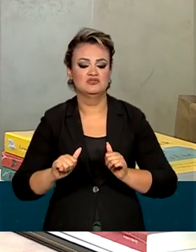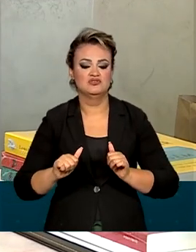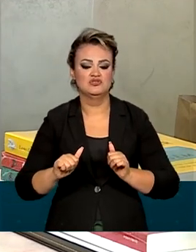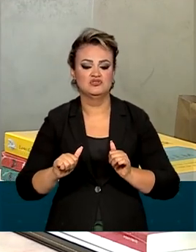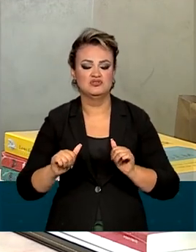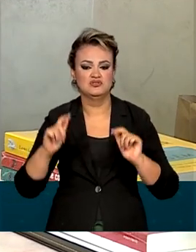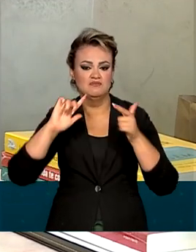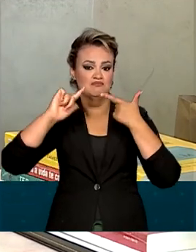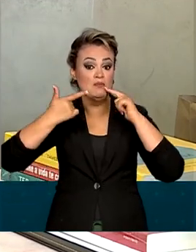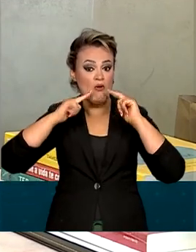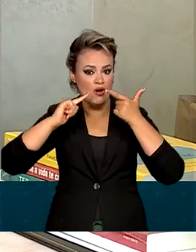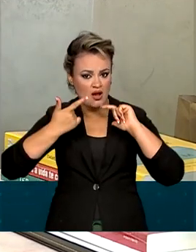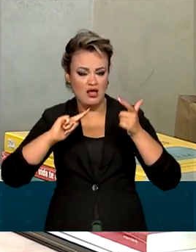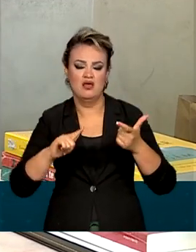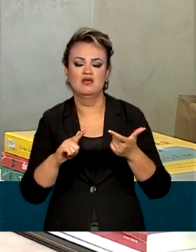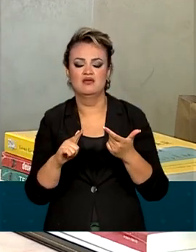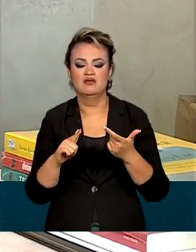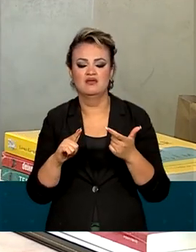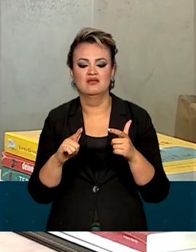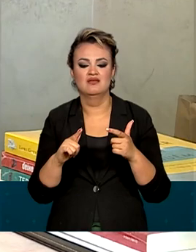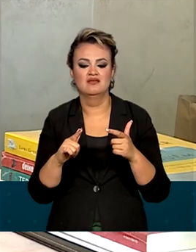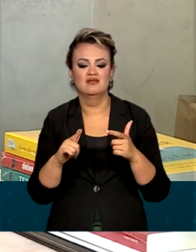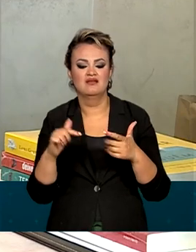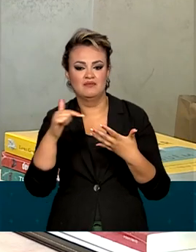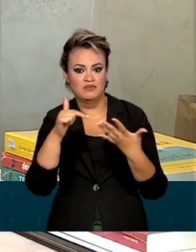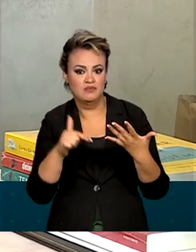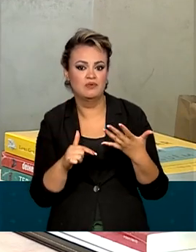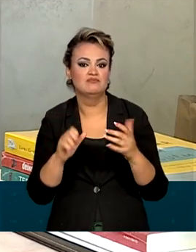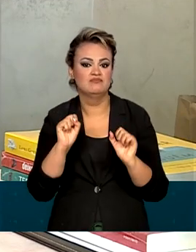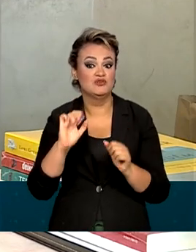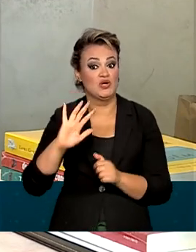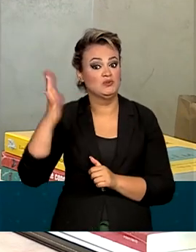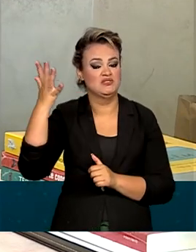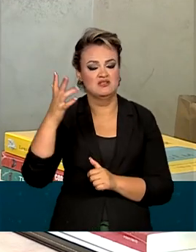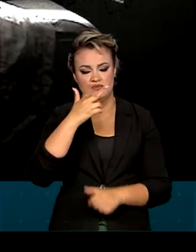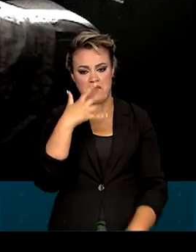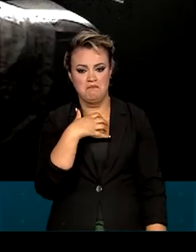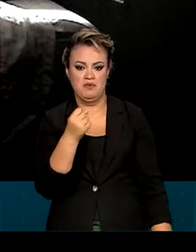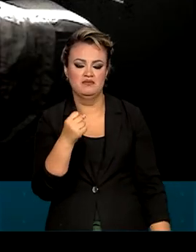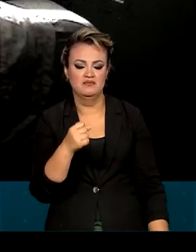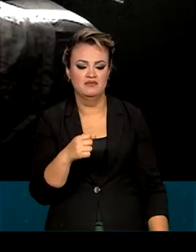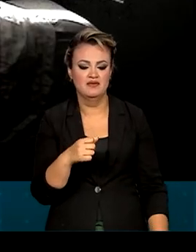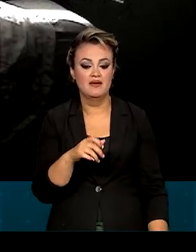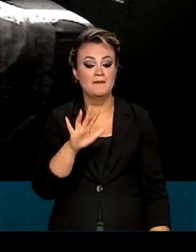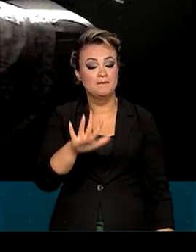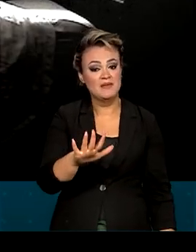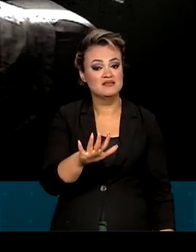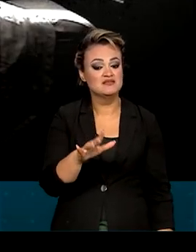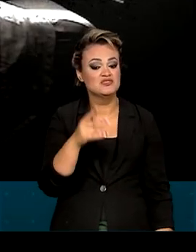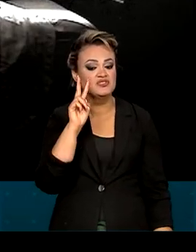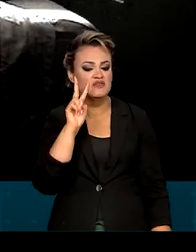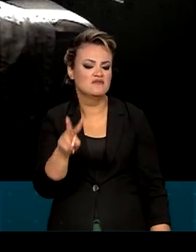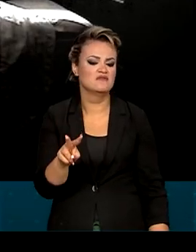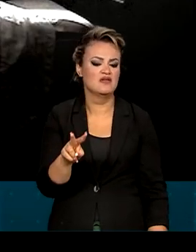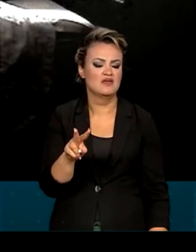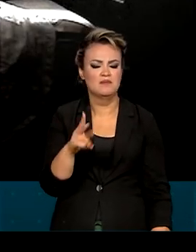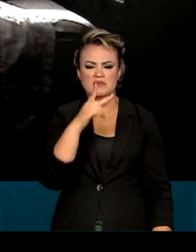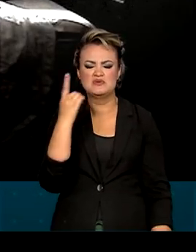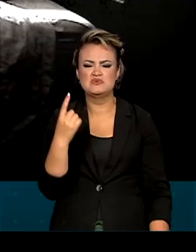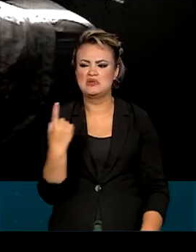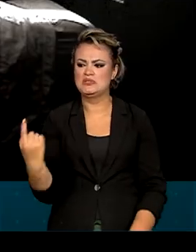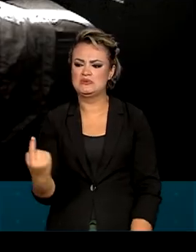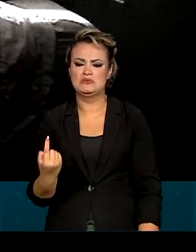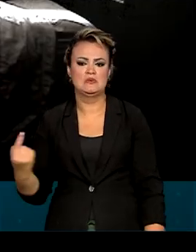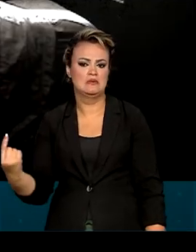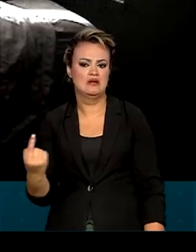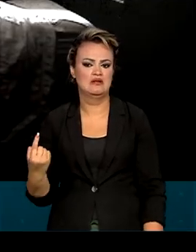transtorno bipolar. E aí esses quadros, eles teriam uma predisposição maior. Mas é bom a gente identificar o isolamento